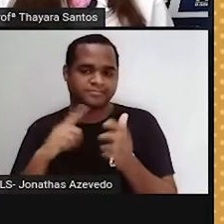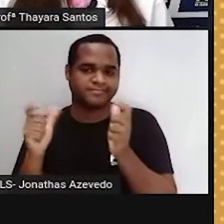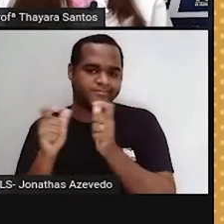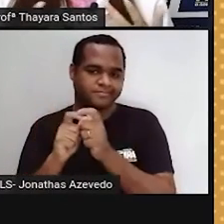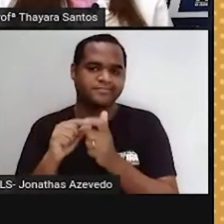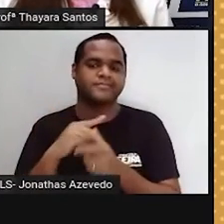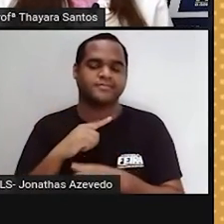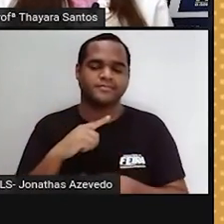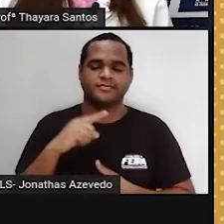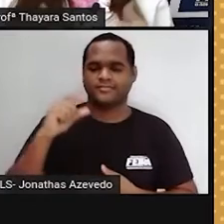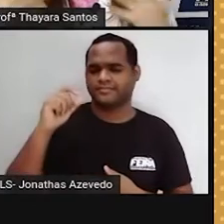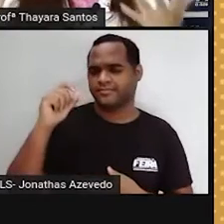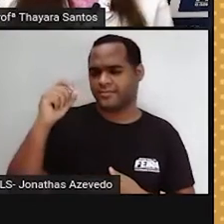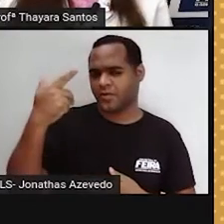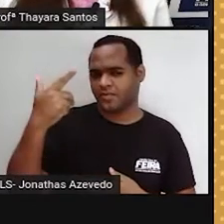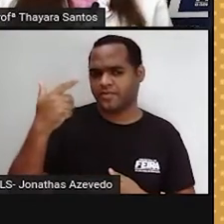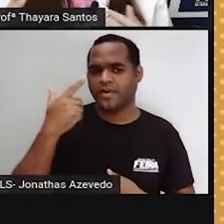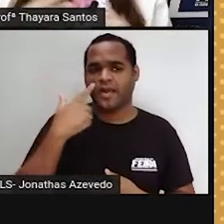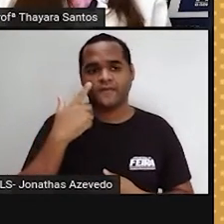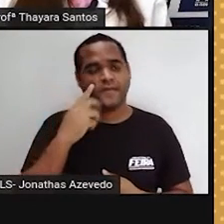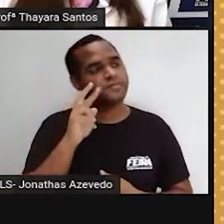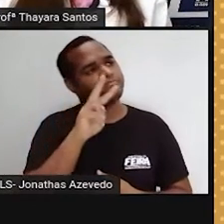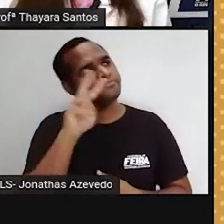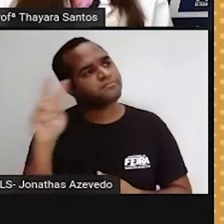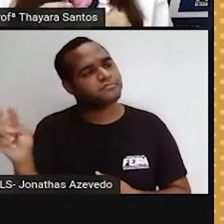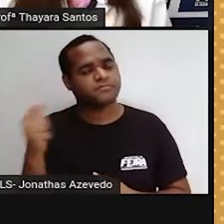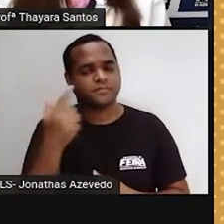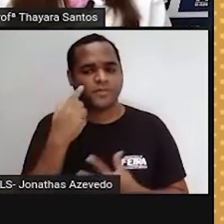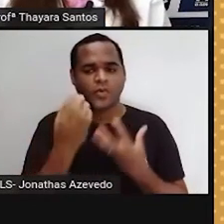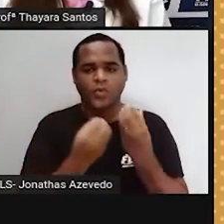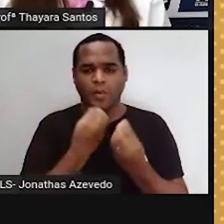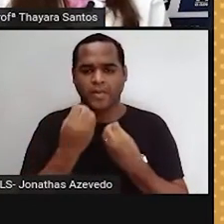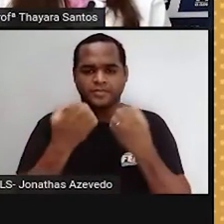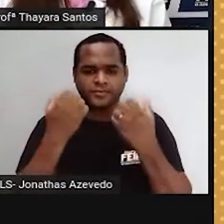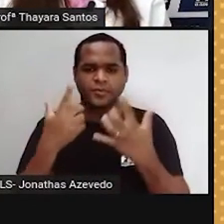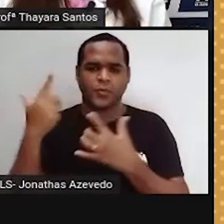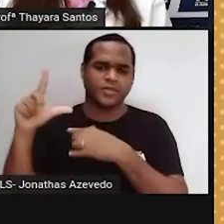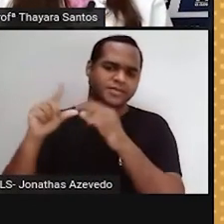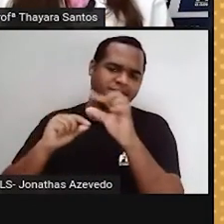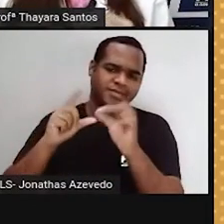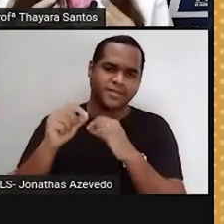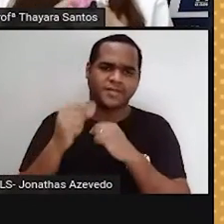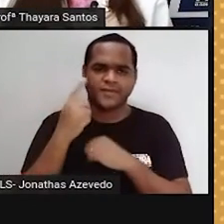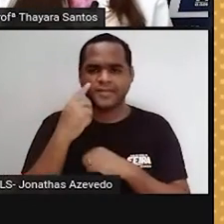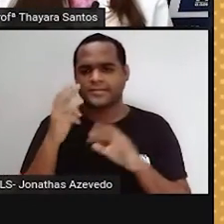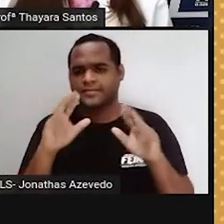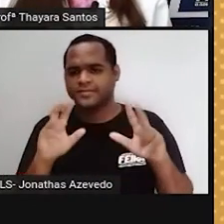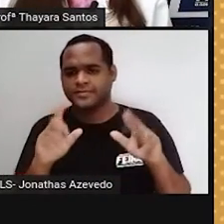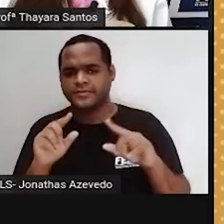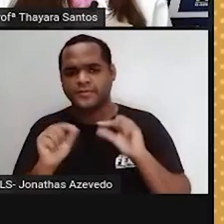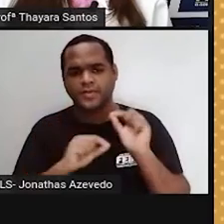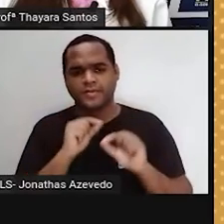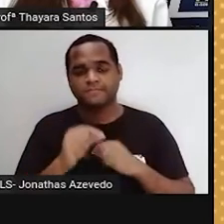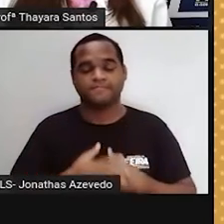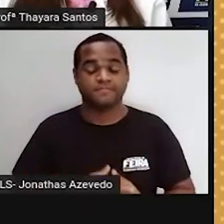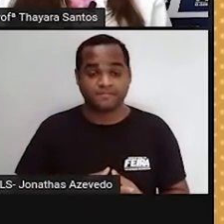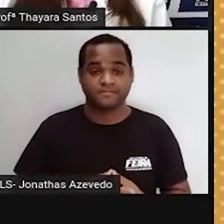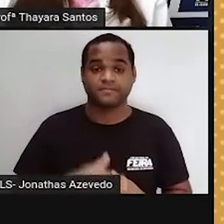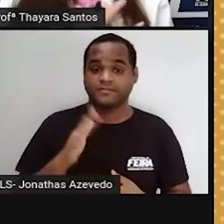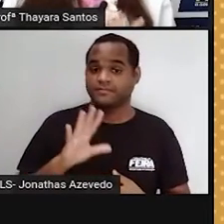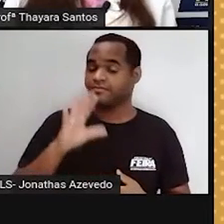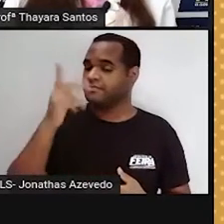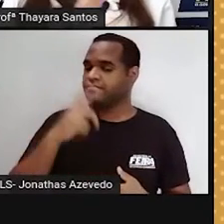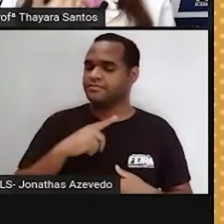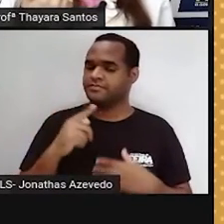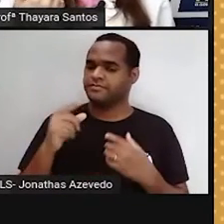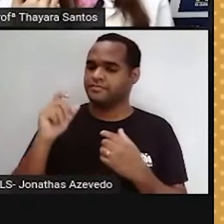então que a gente vê ele tão grande enquanto as outras estrelas a gente vê bem pequenininhas? Isso acontece justamente porque o Sol ele